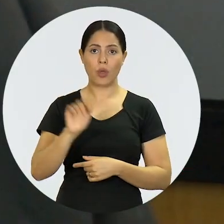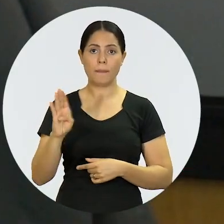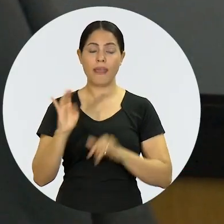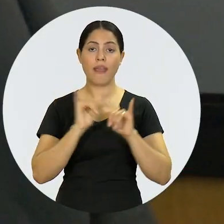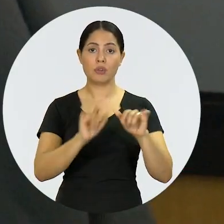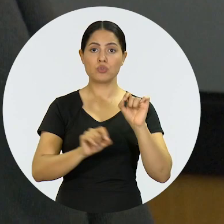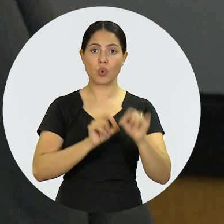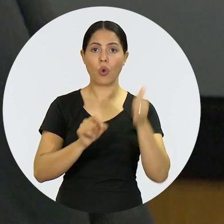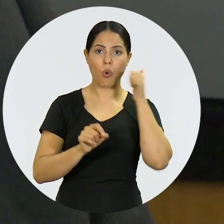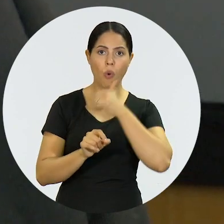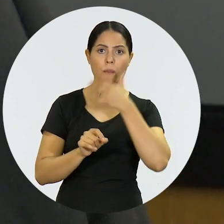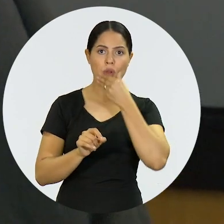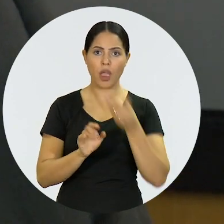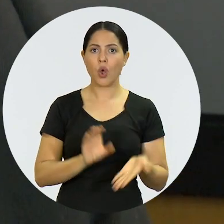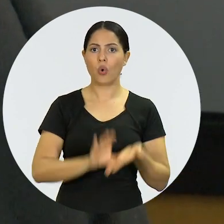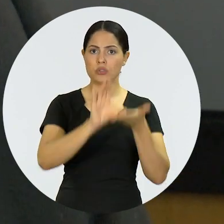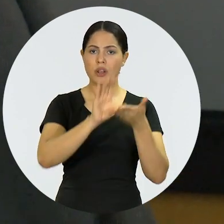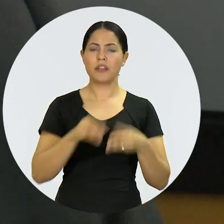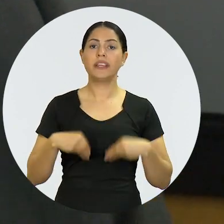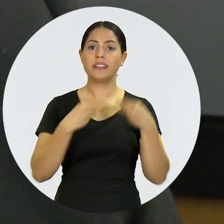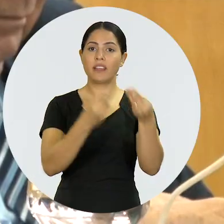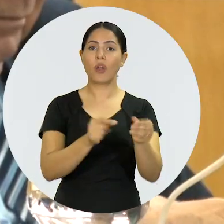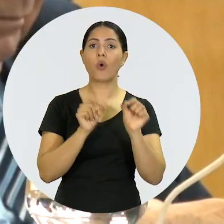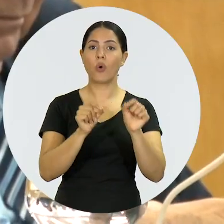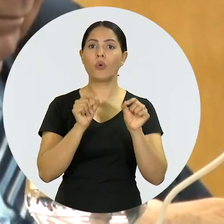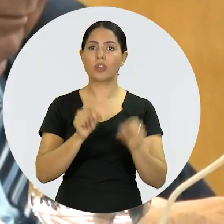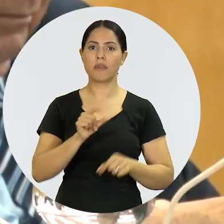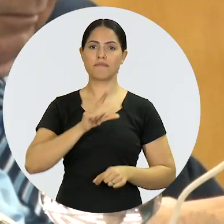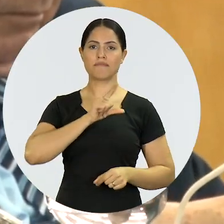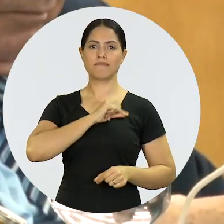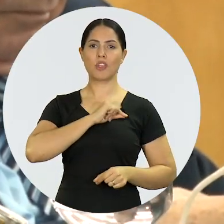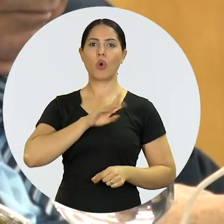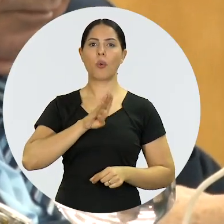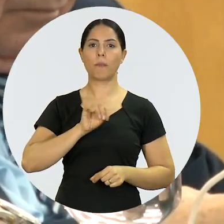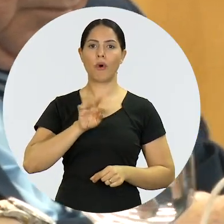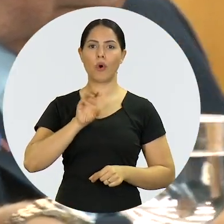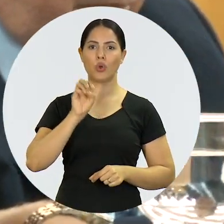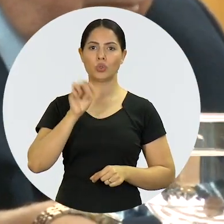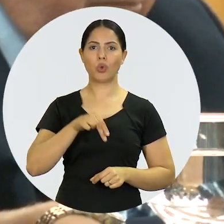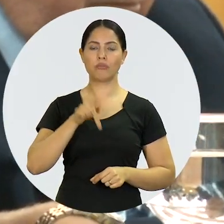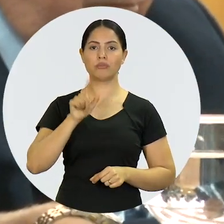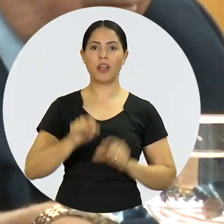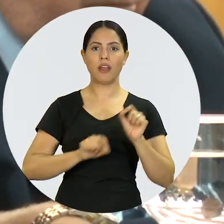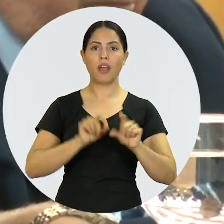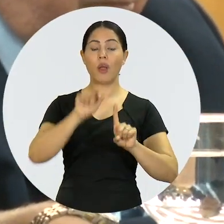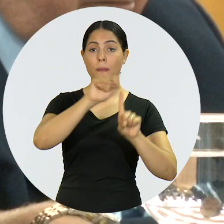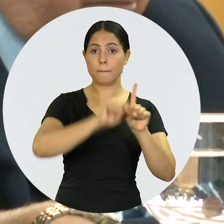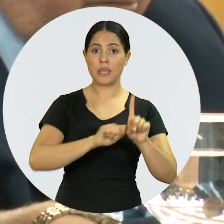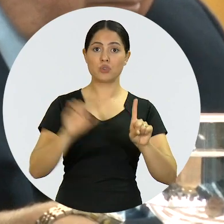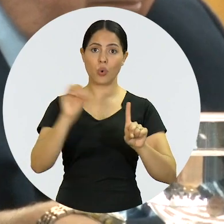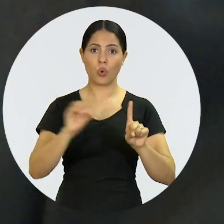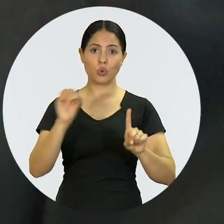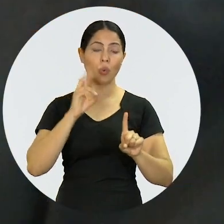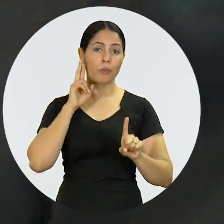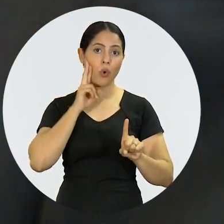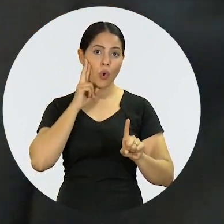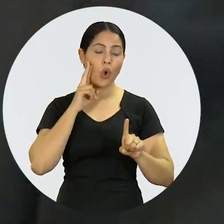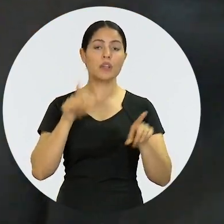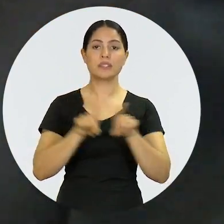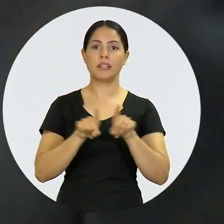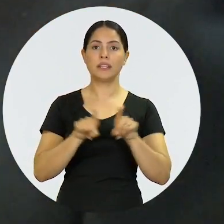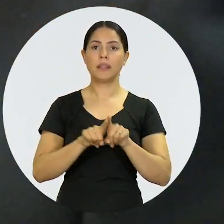entregou aos conselheiros e conselheiras federais o bóton em comemoração ao Outubro Rosa e ao Novembro Azul.